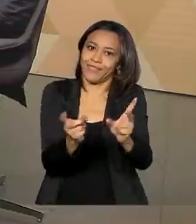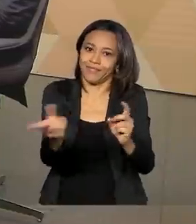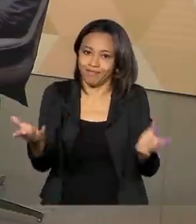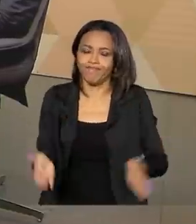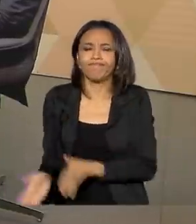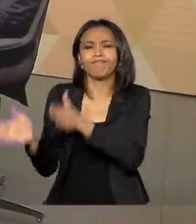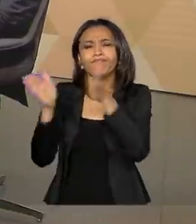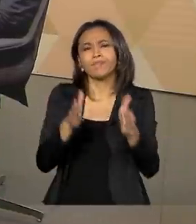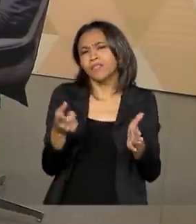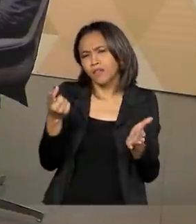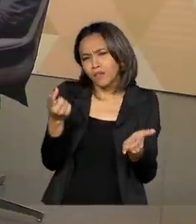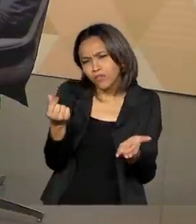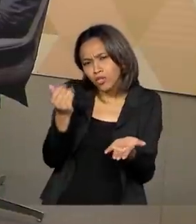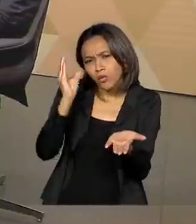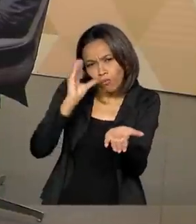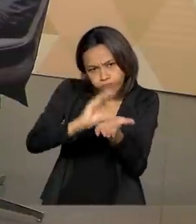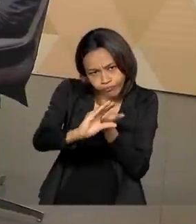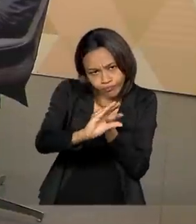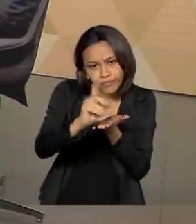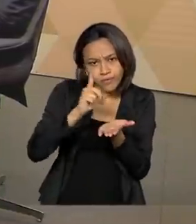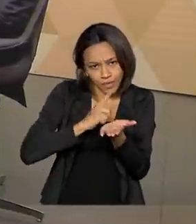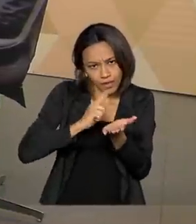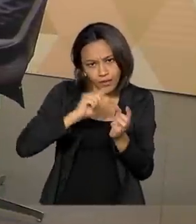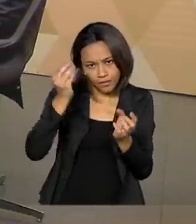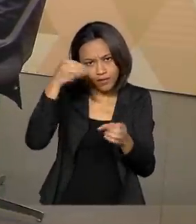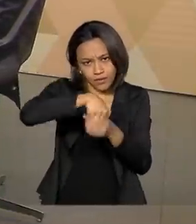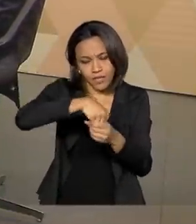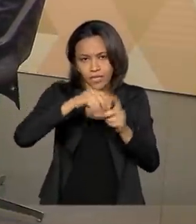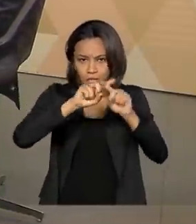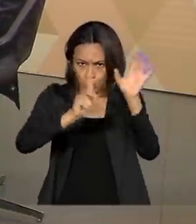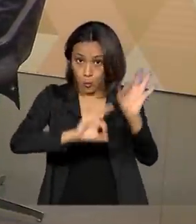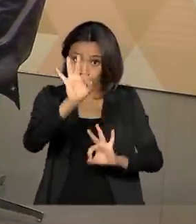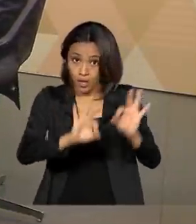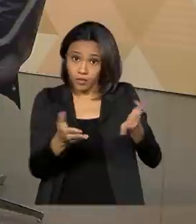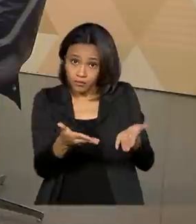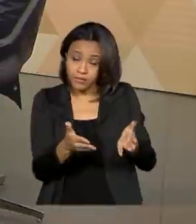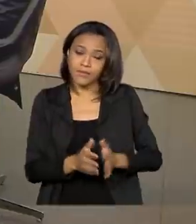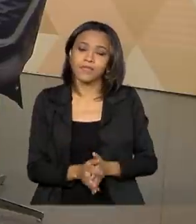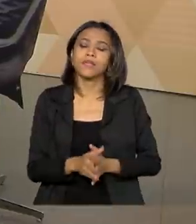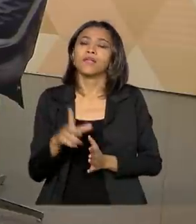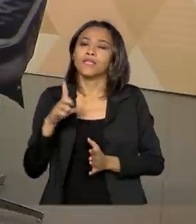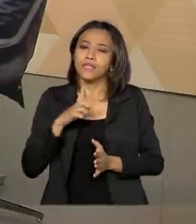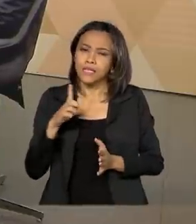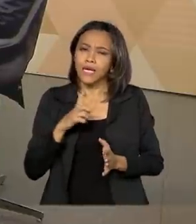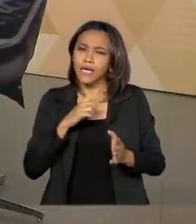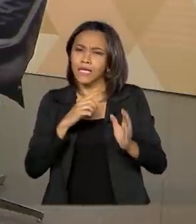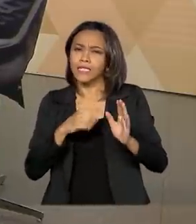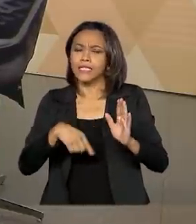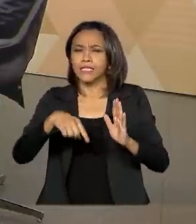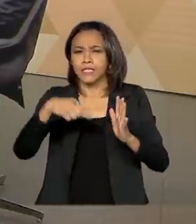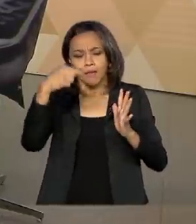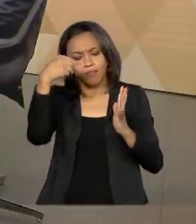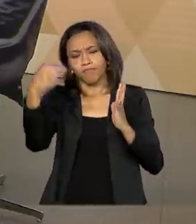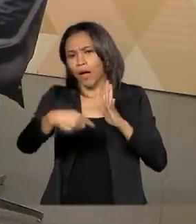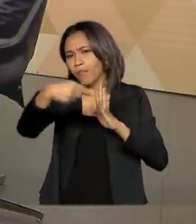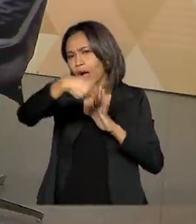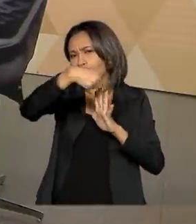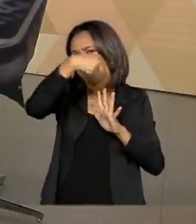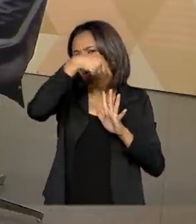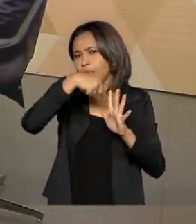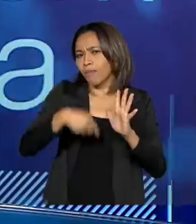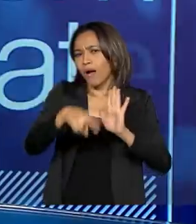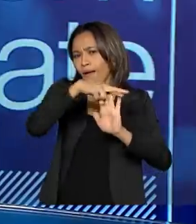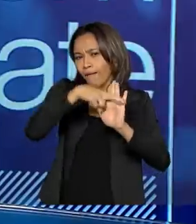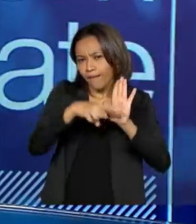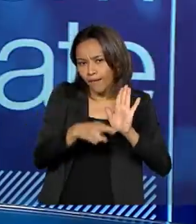Investimentos estão previstos no plano? O plano nacional, ele trata as diretrizes, metas, né, que serão realizadas ao